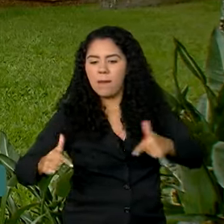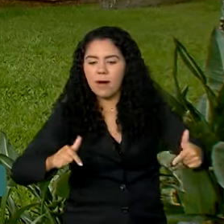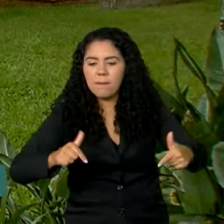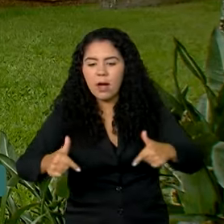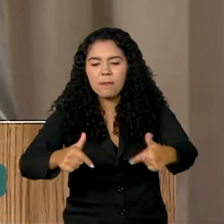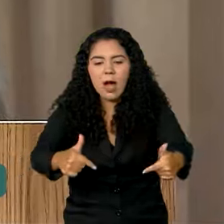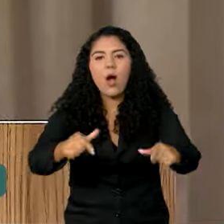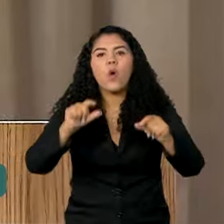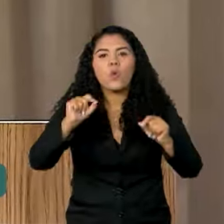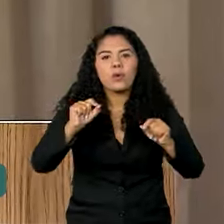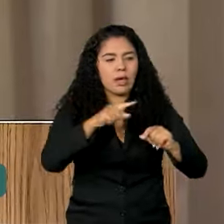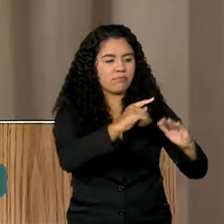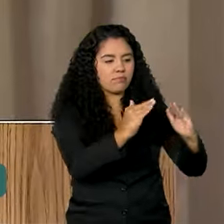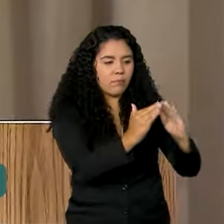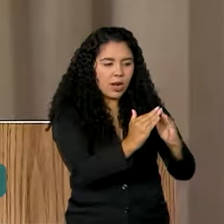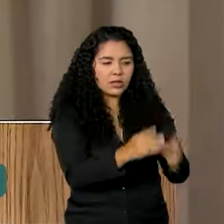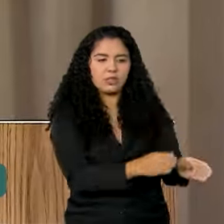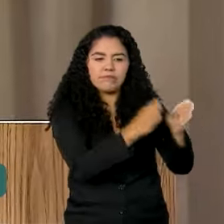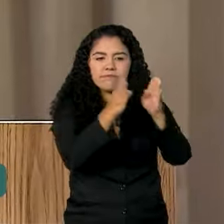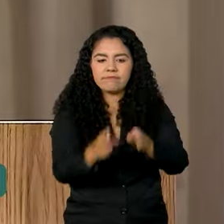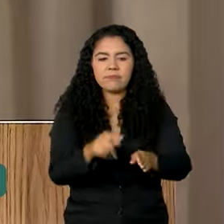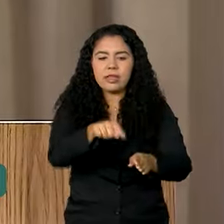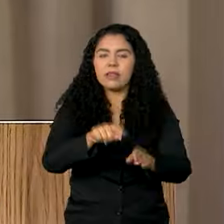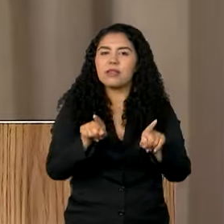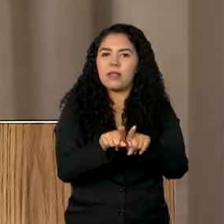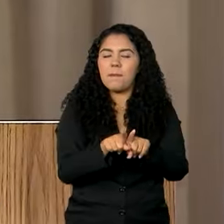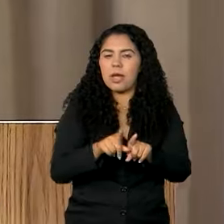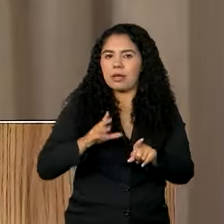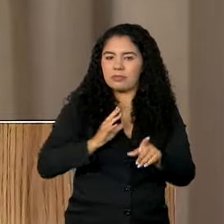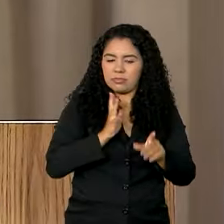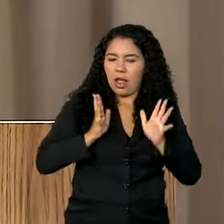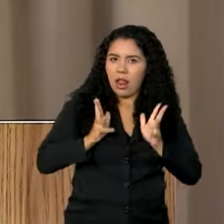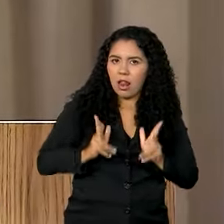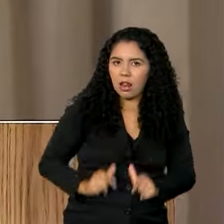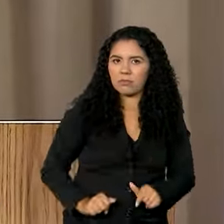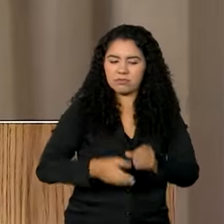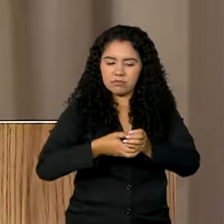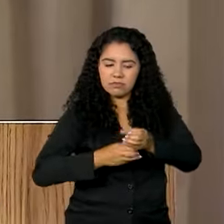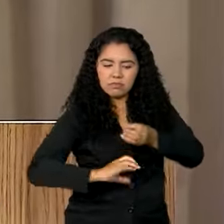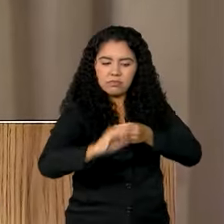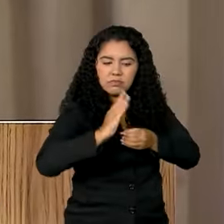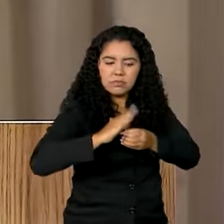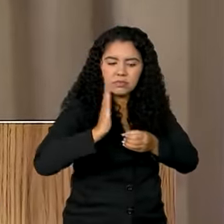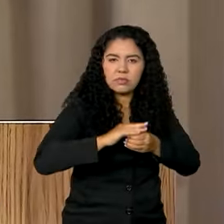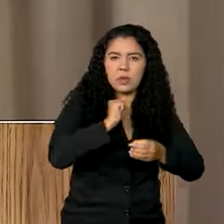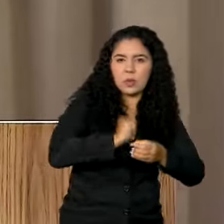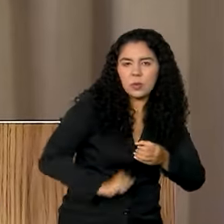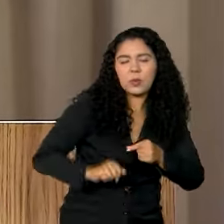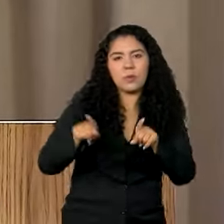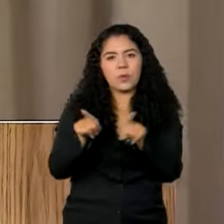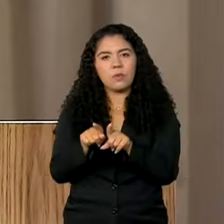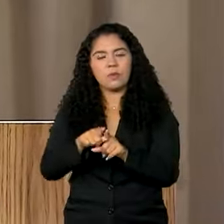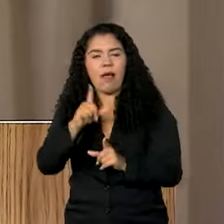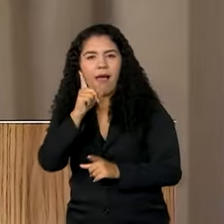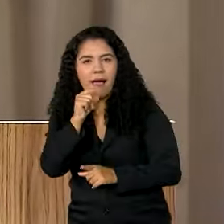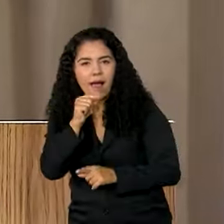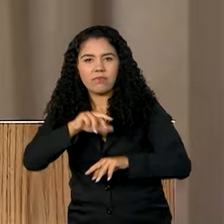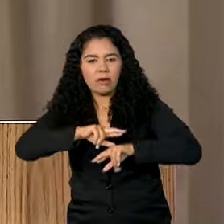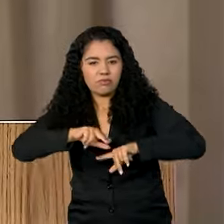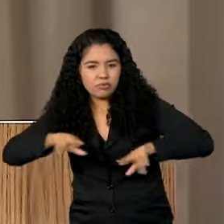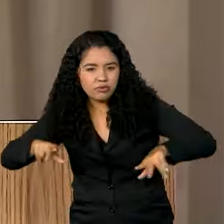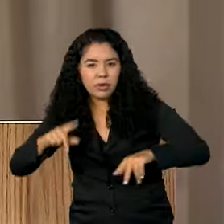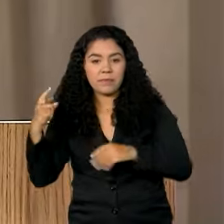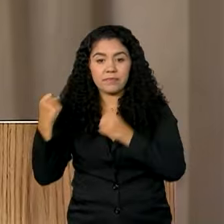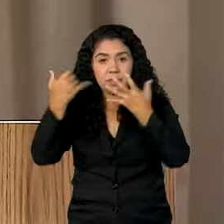e moradia. É uma iniciativa extremamente inovadora do Brasil, de reconhecer nessa